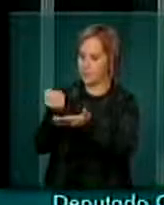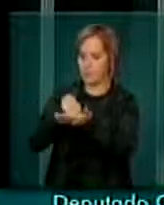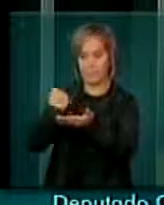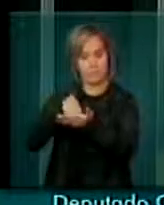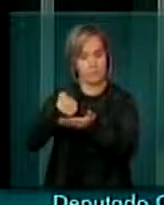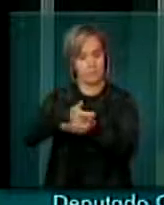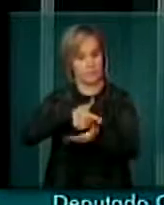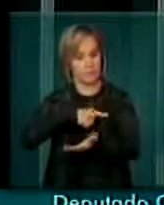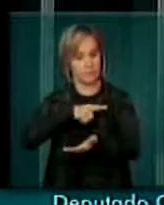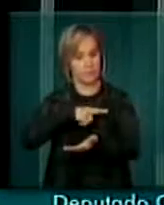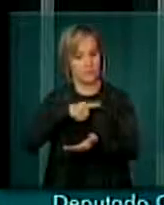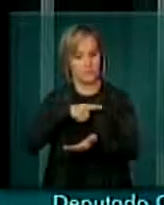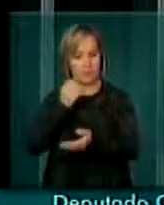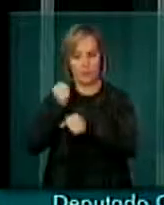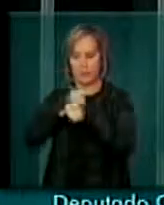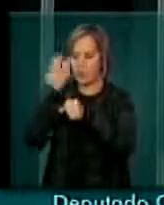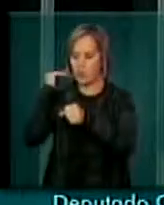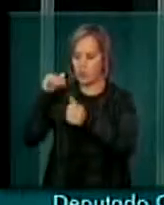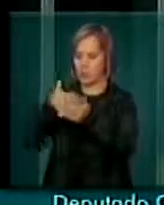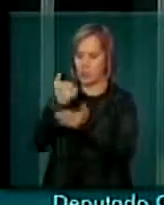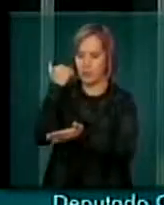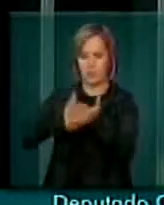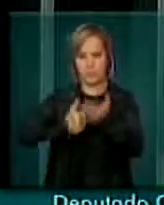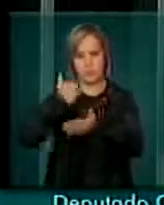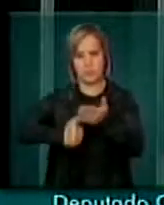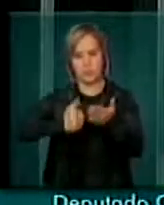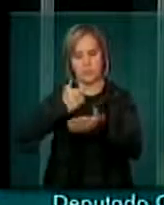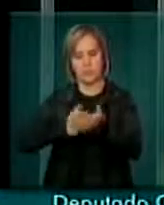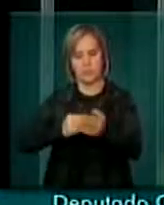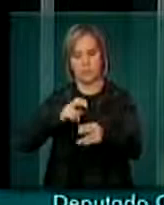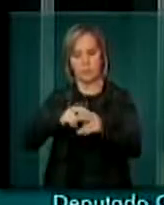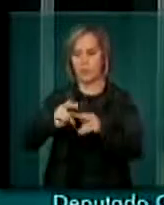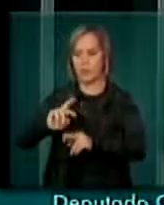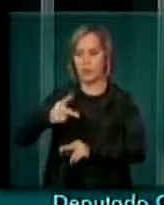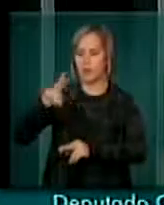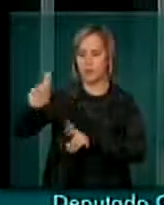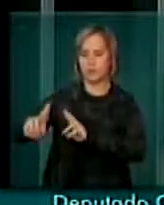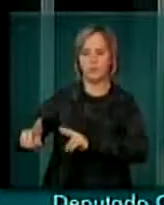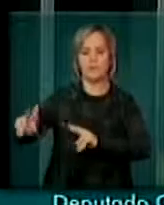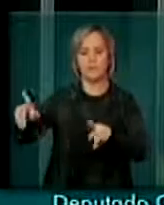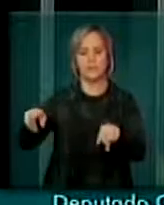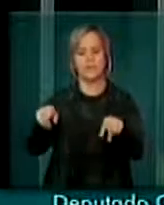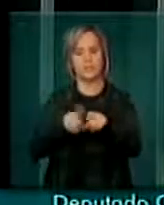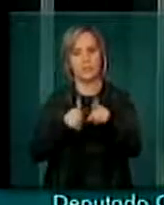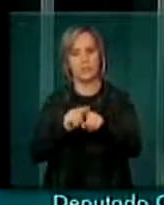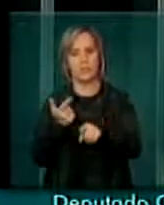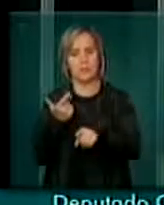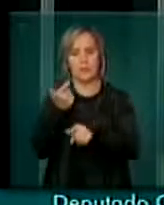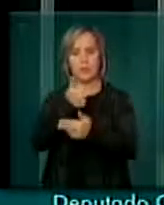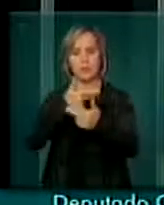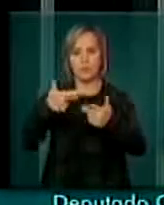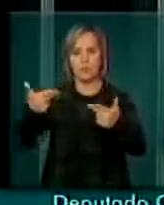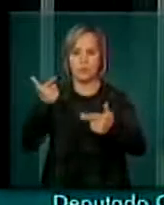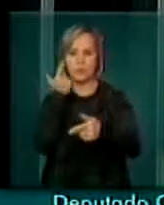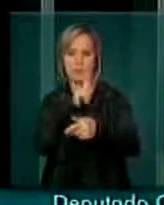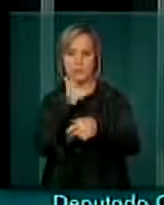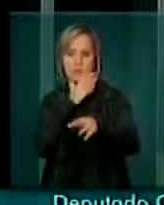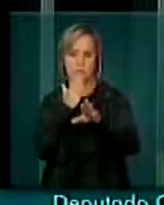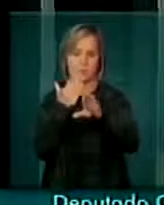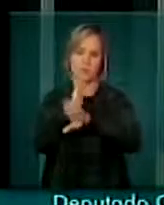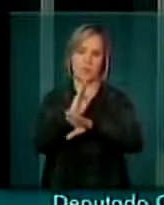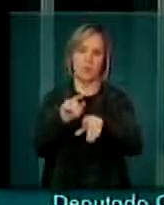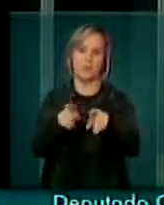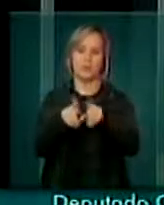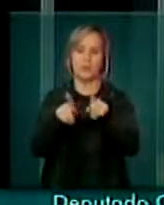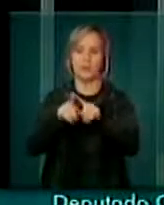tem, como eu disse, perdido muito com a política de correção diferenciada e os avanços outros que precisam ser feitos, como, por exemplo, nós estamos